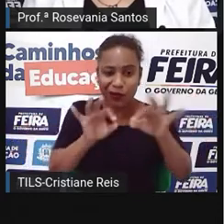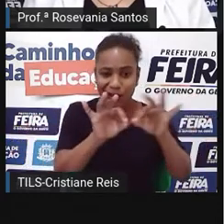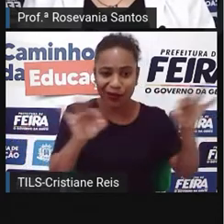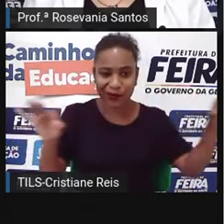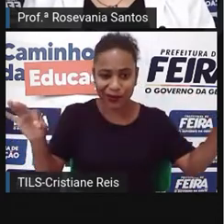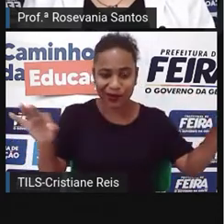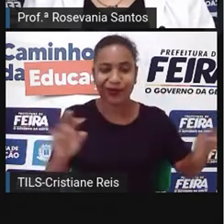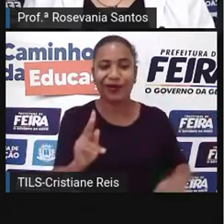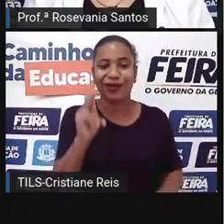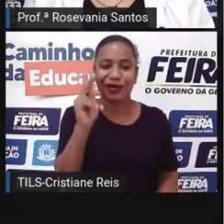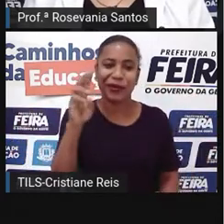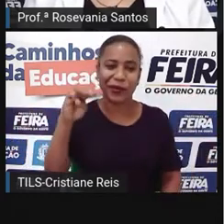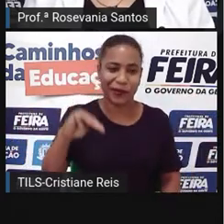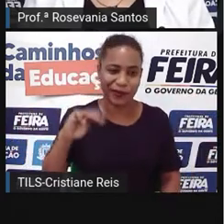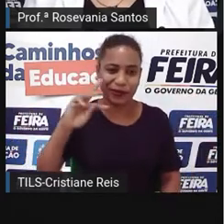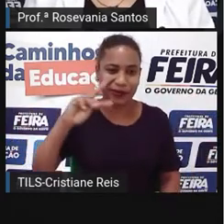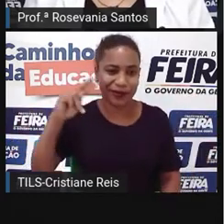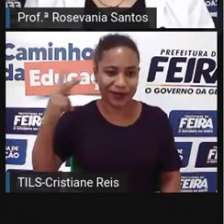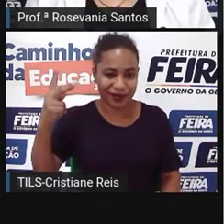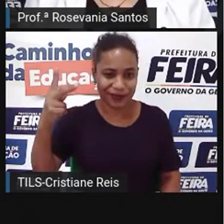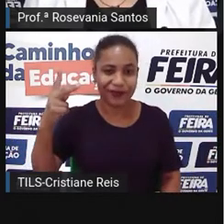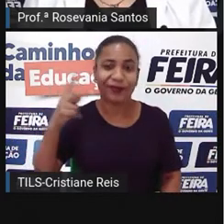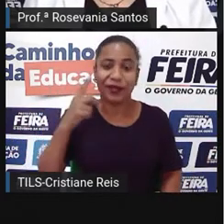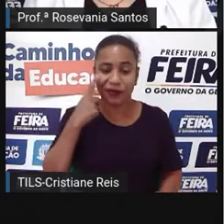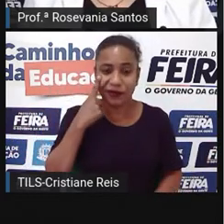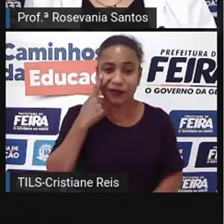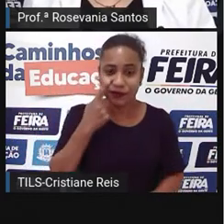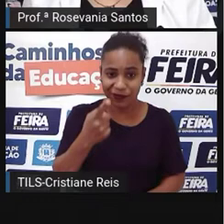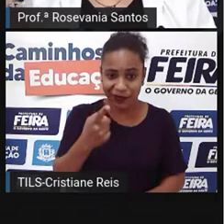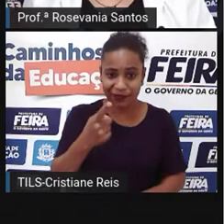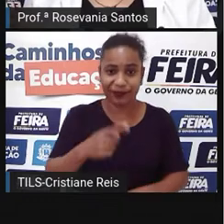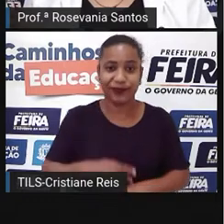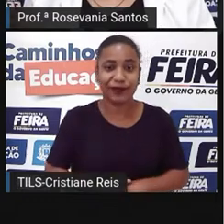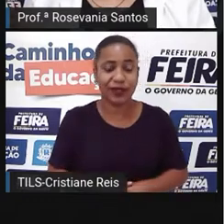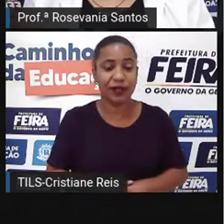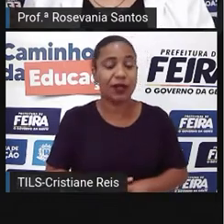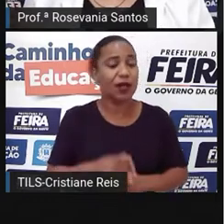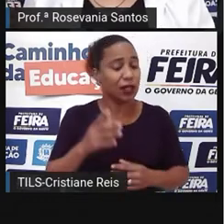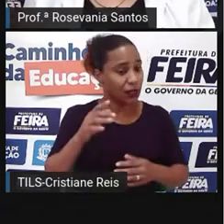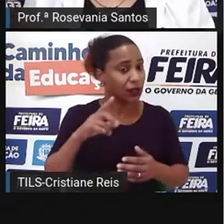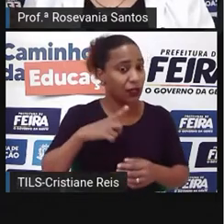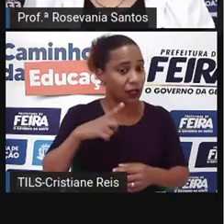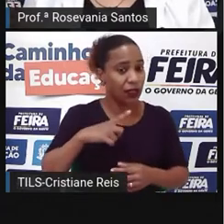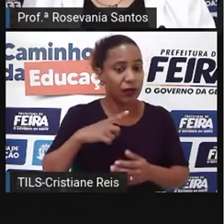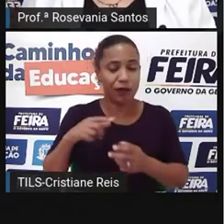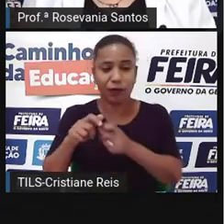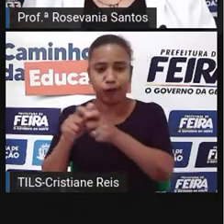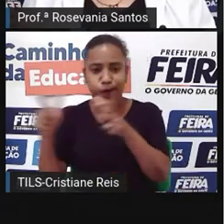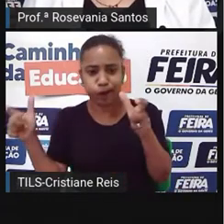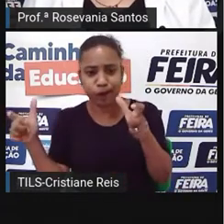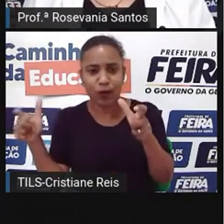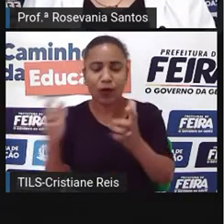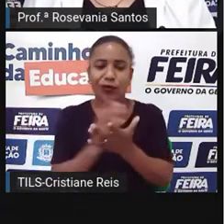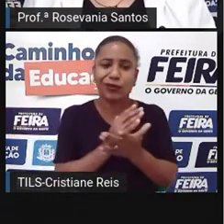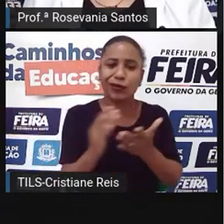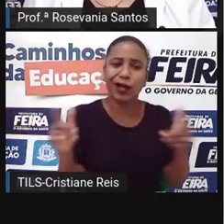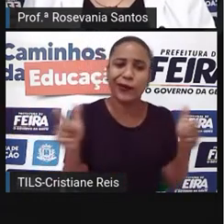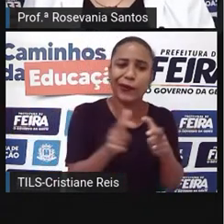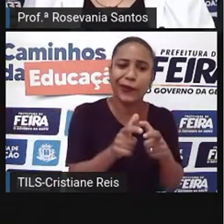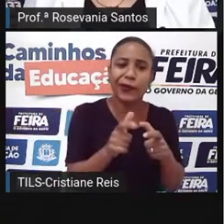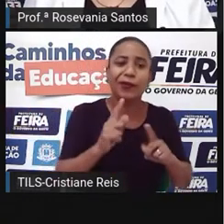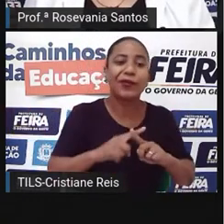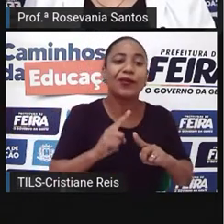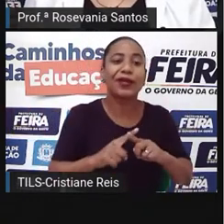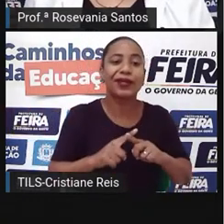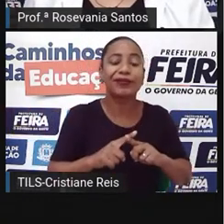a gente percebe que na parte de cima a gente não tem tanto, e o que explica é o relevo do local, tá, gente, aqui nessa região aqui a gente